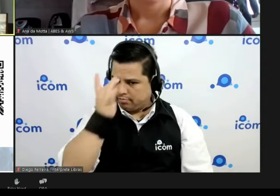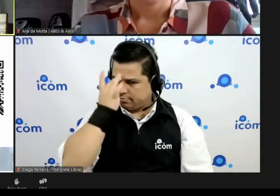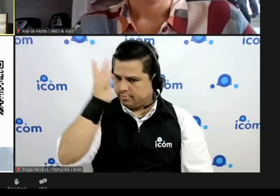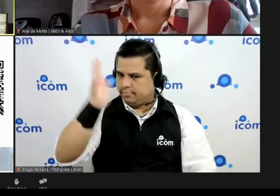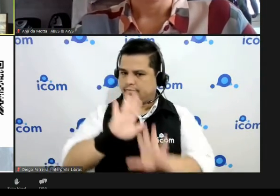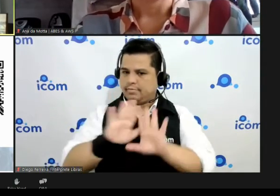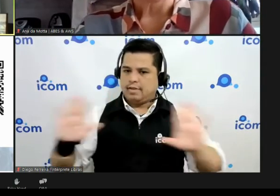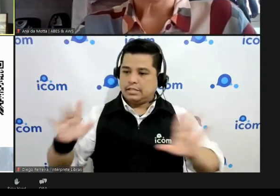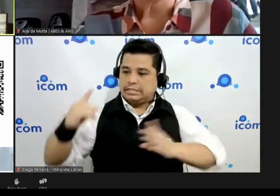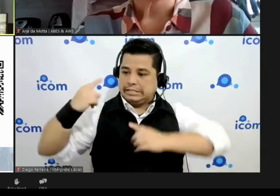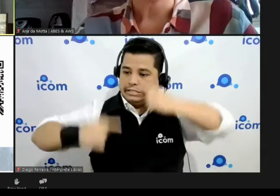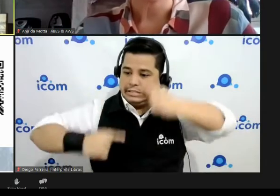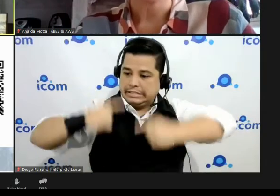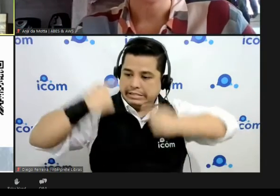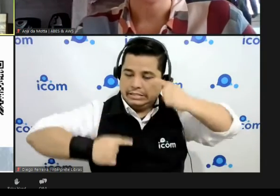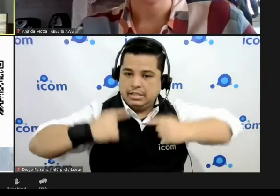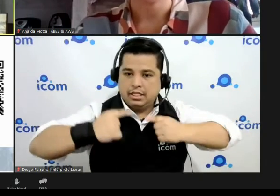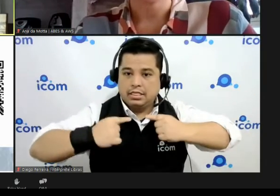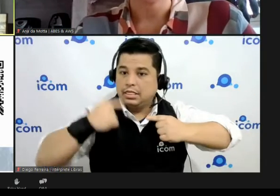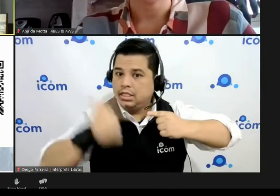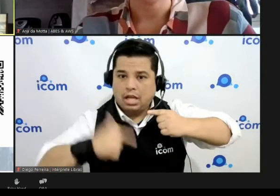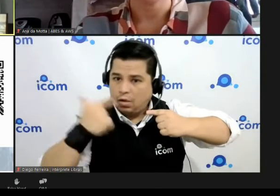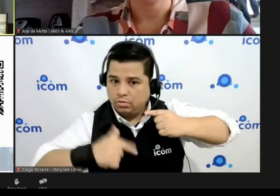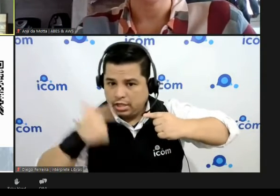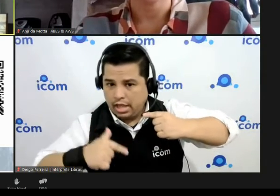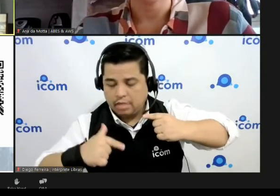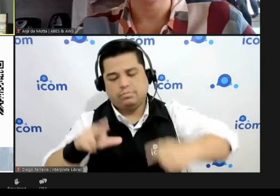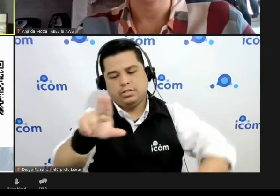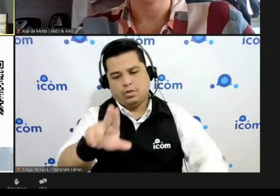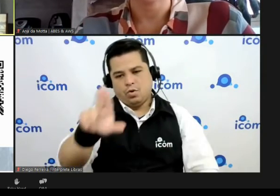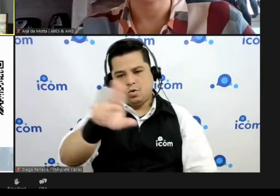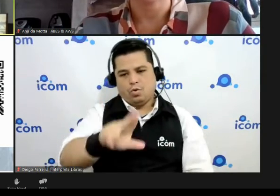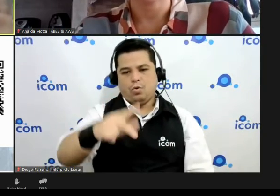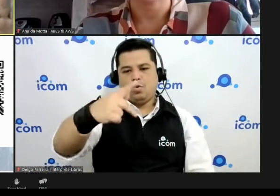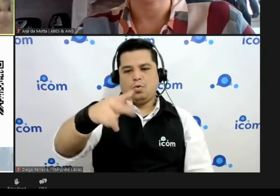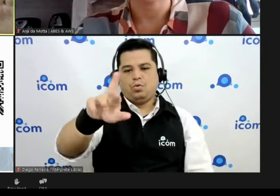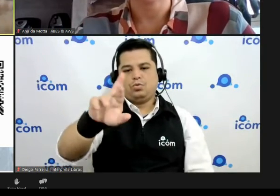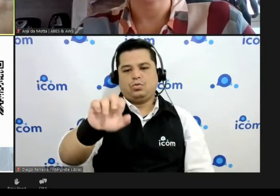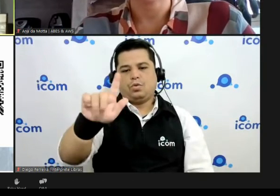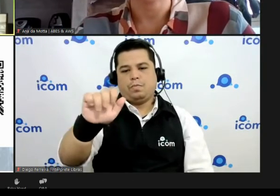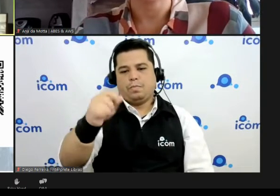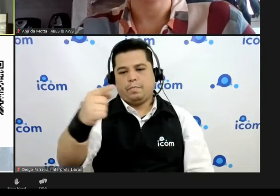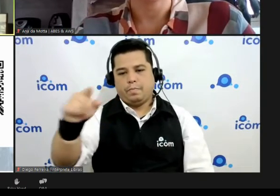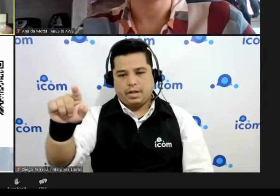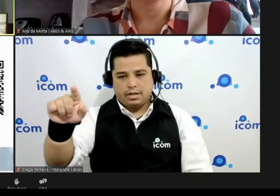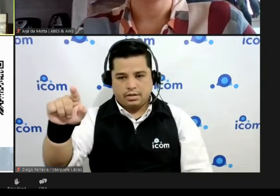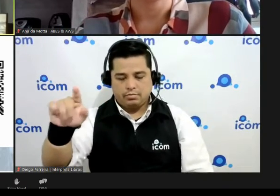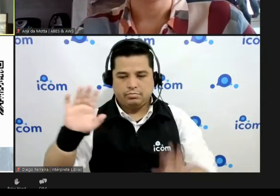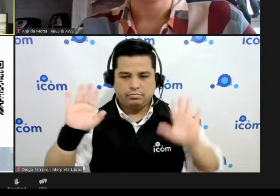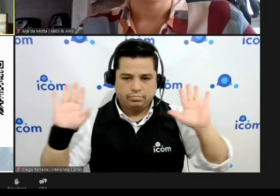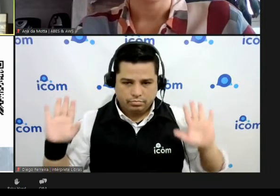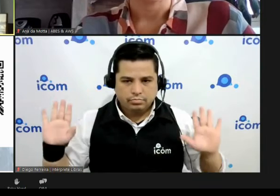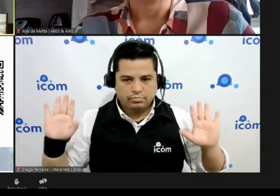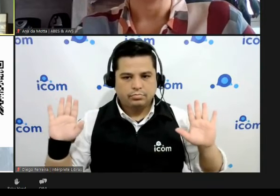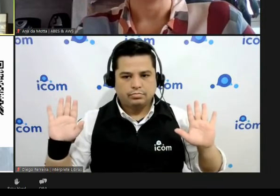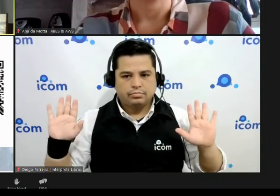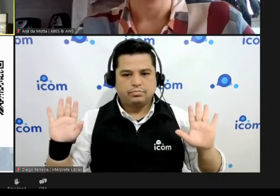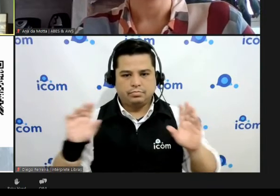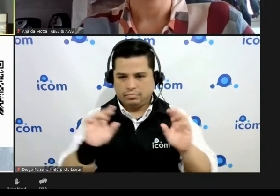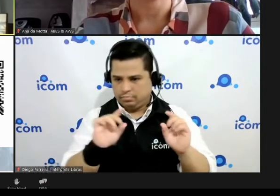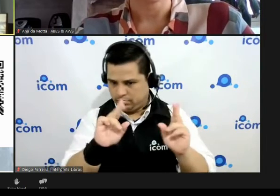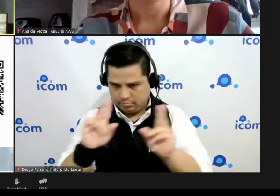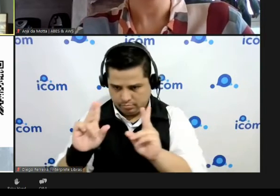se eu não tenho se eu não tenho técnica envolvida vai ser pregão tá?